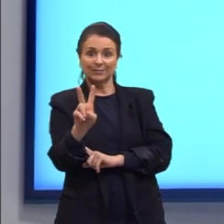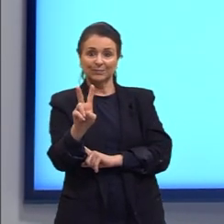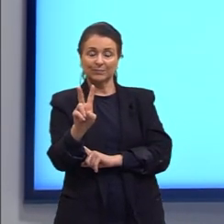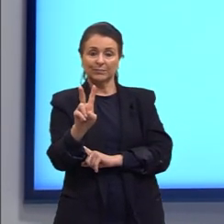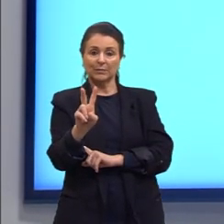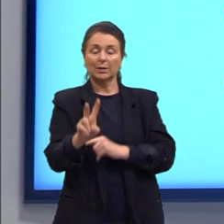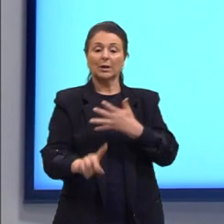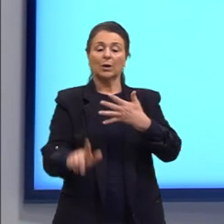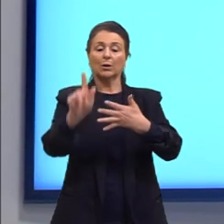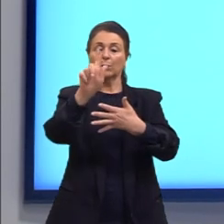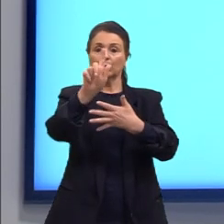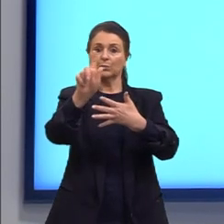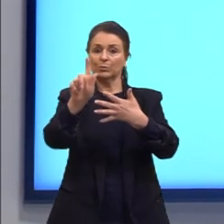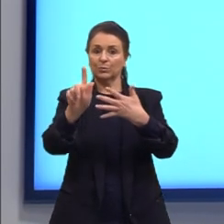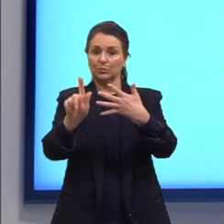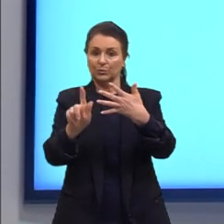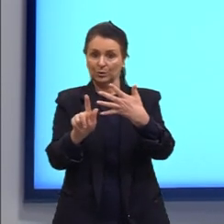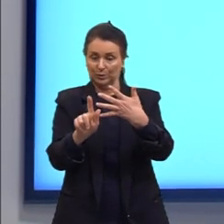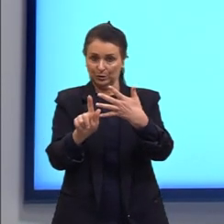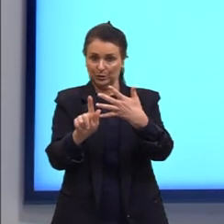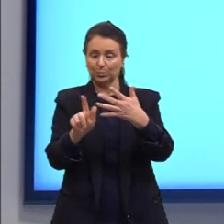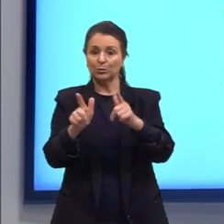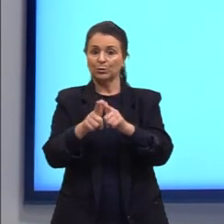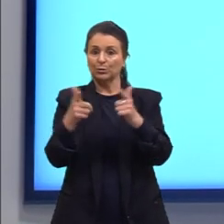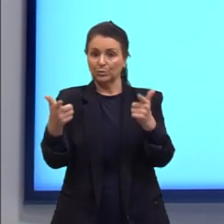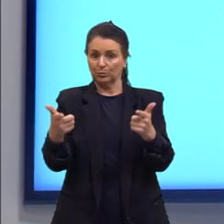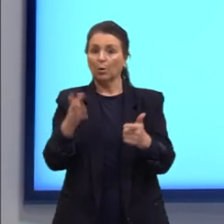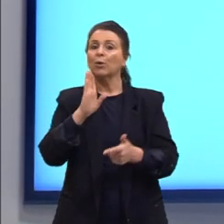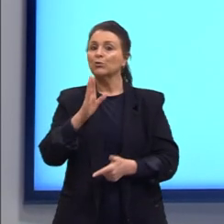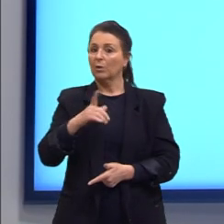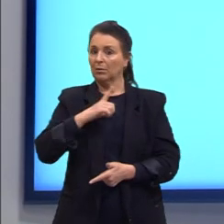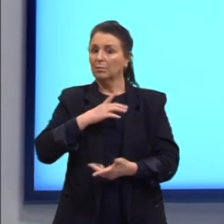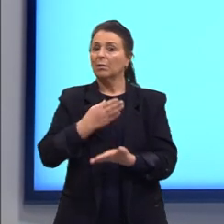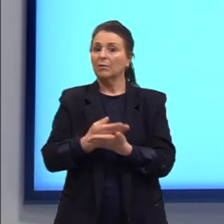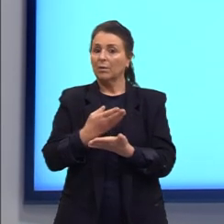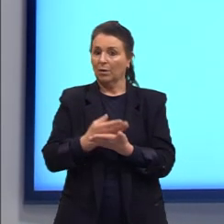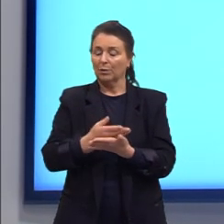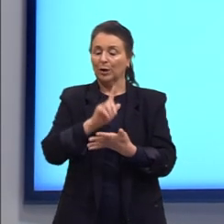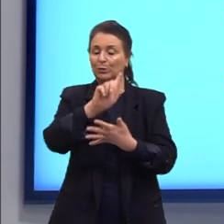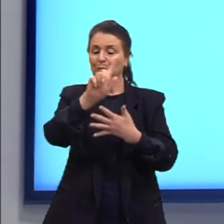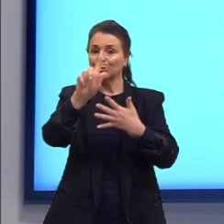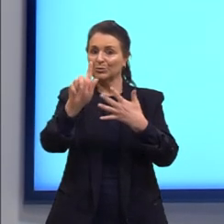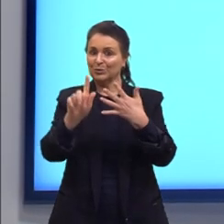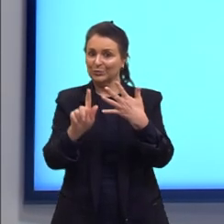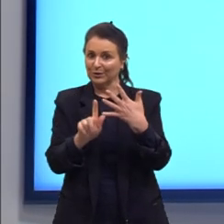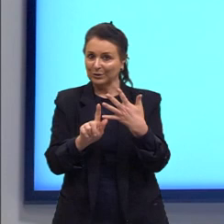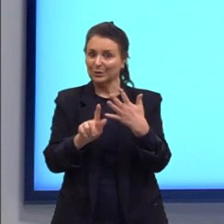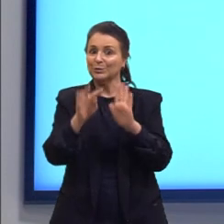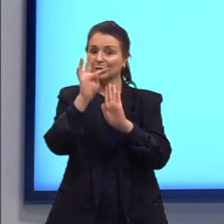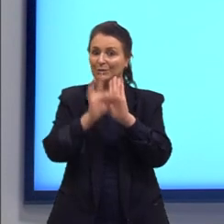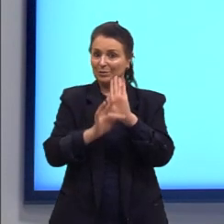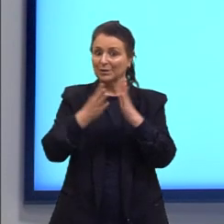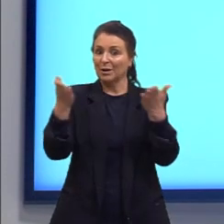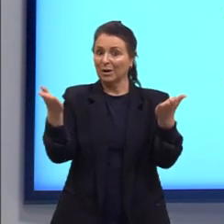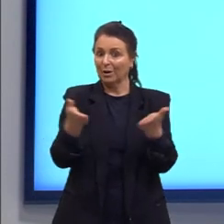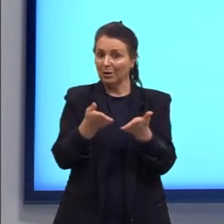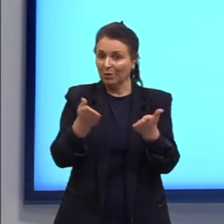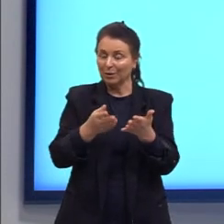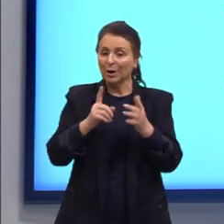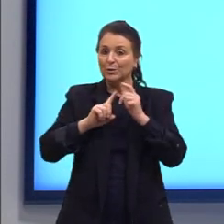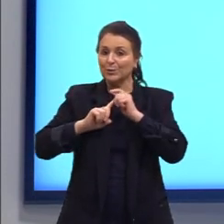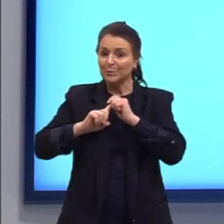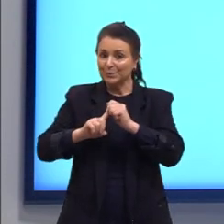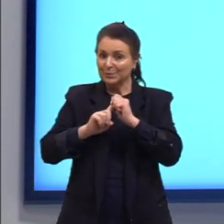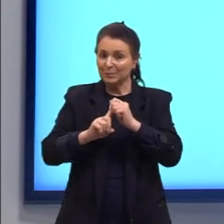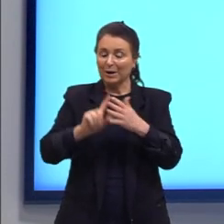Gêneros jornalísticos. A gente já teve uma aula específica sobre gêneros textuais, mas aqui eu vou falar para vocês os principais